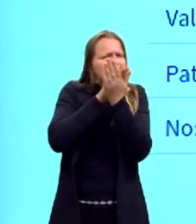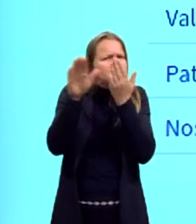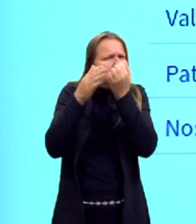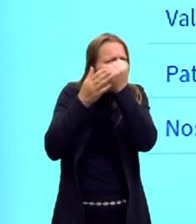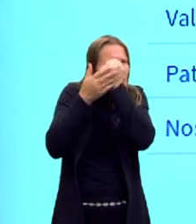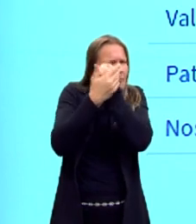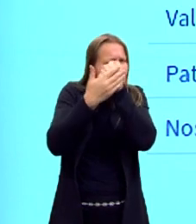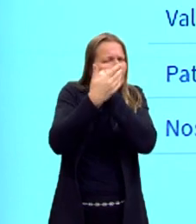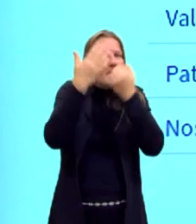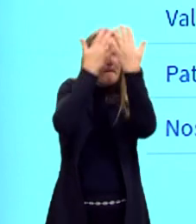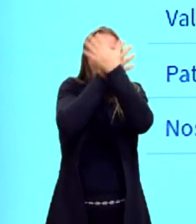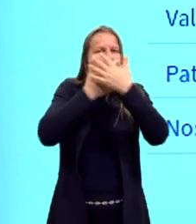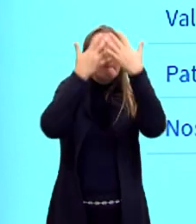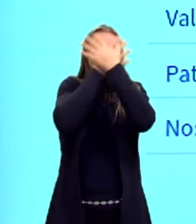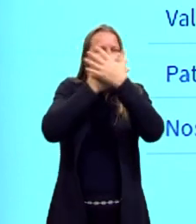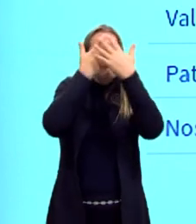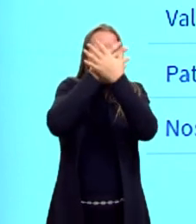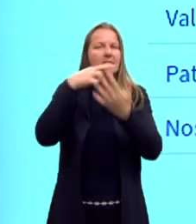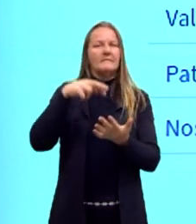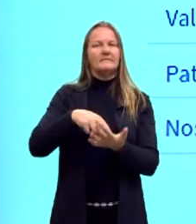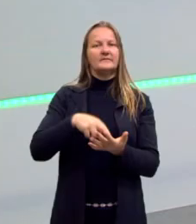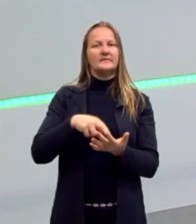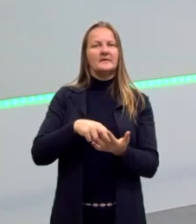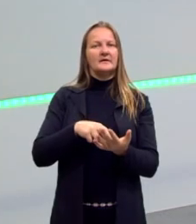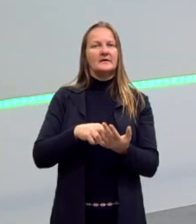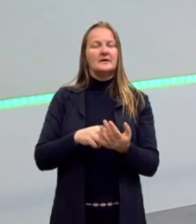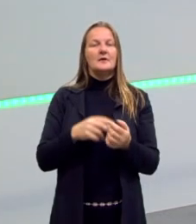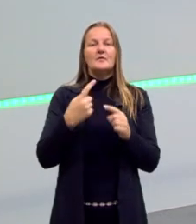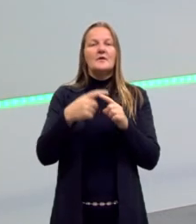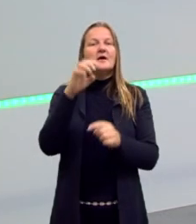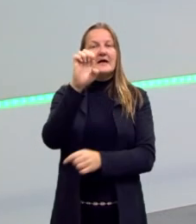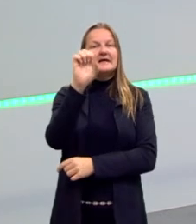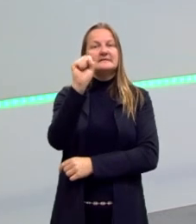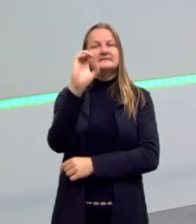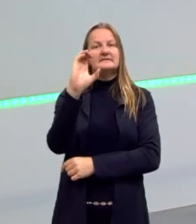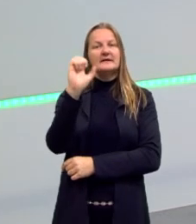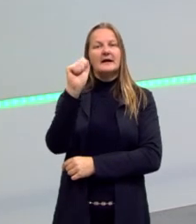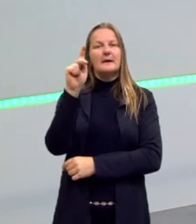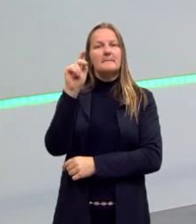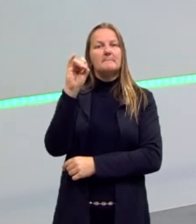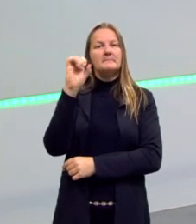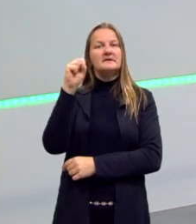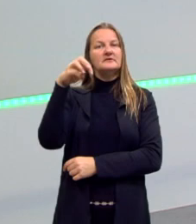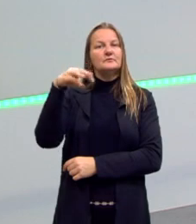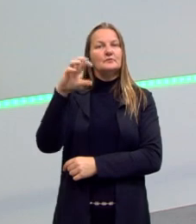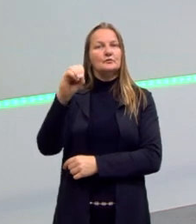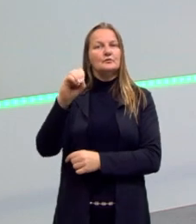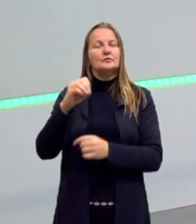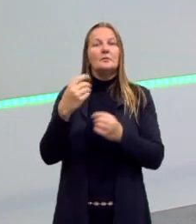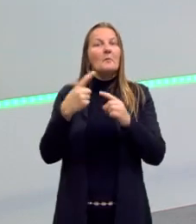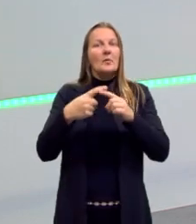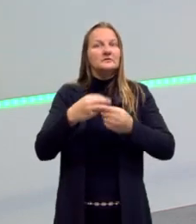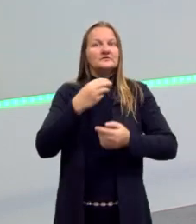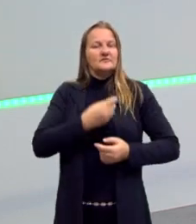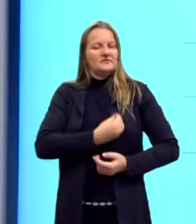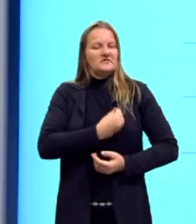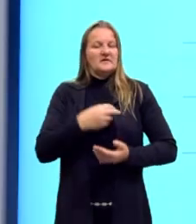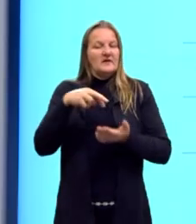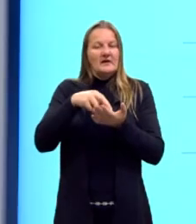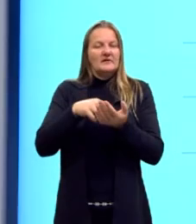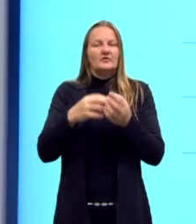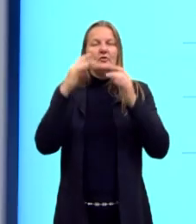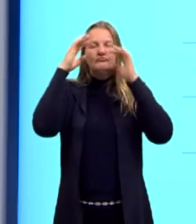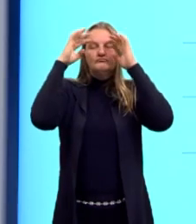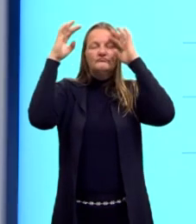Escapismo é aquela coisa de fugir da realidade. De escapar dessa realidade. De não estar presente ali. Não querer viver a realidade. Querer viver